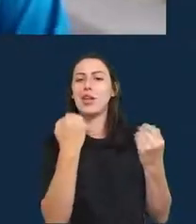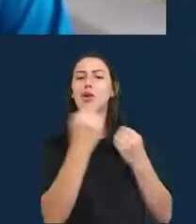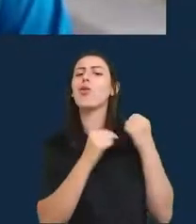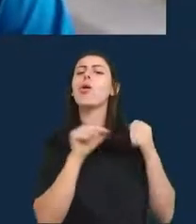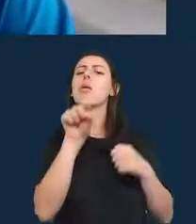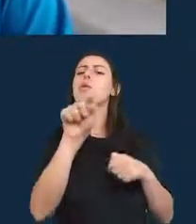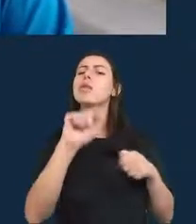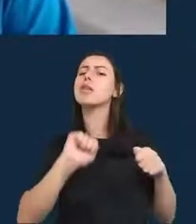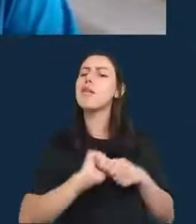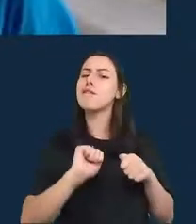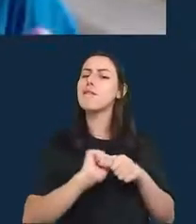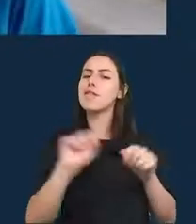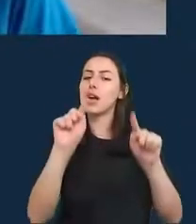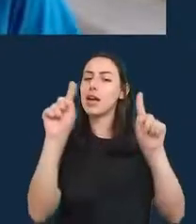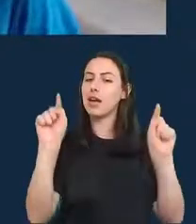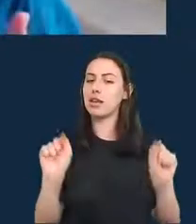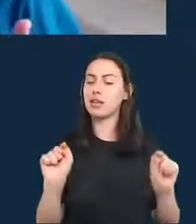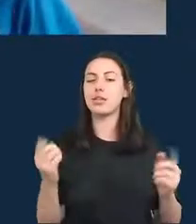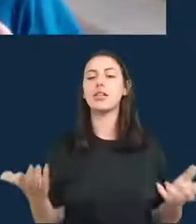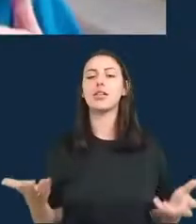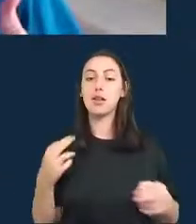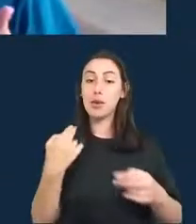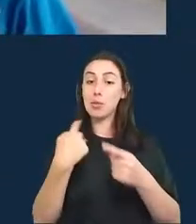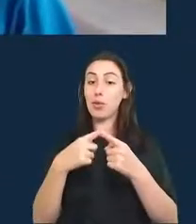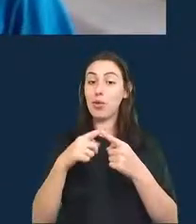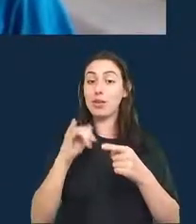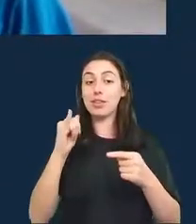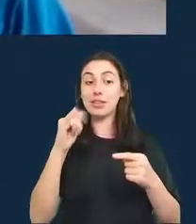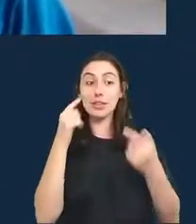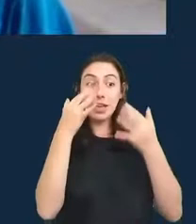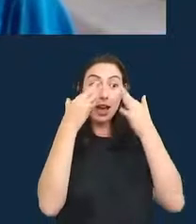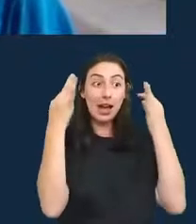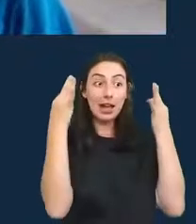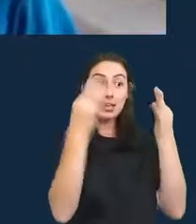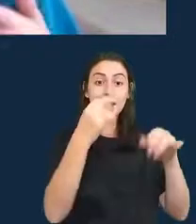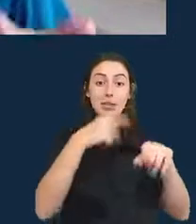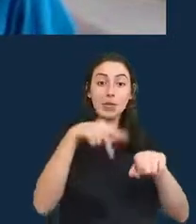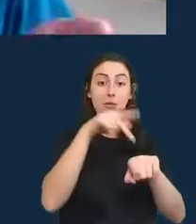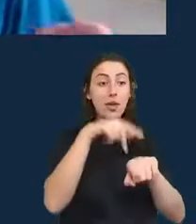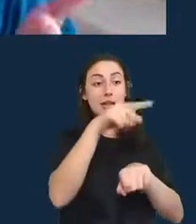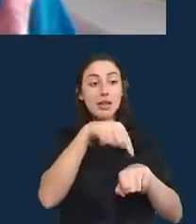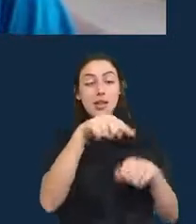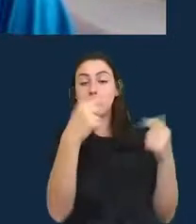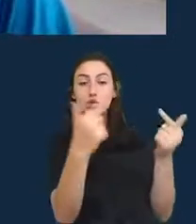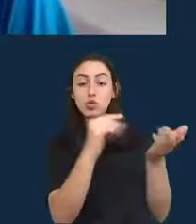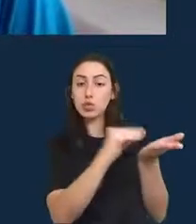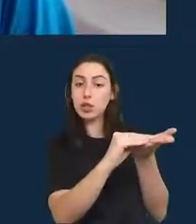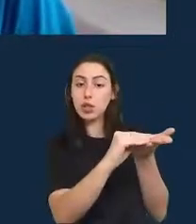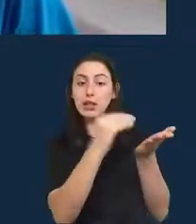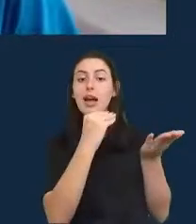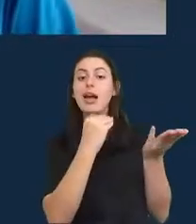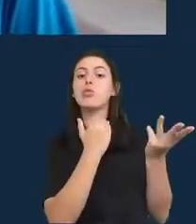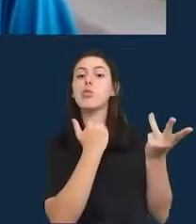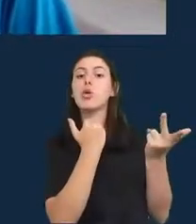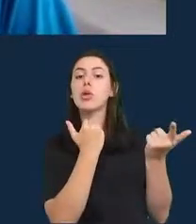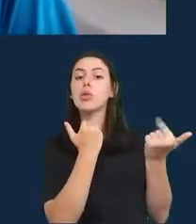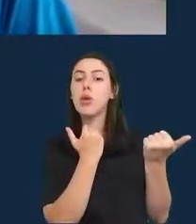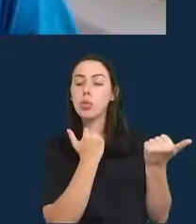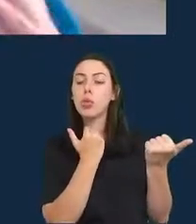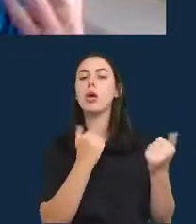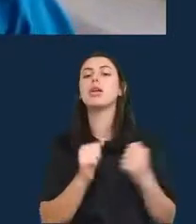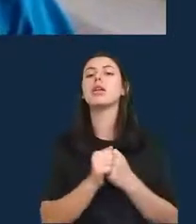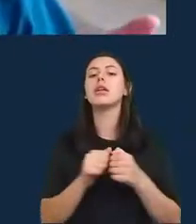se você prestou atenção especial a esses países com menos dados sobre a mortalidade e se você também